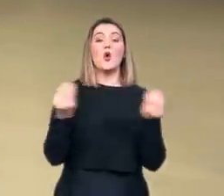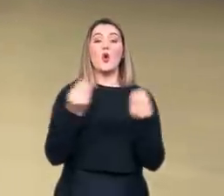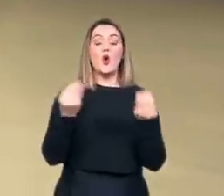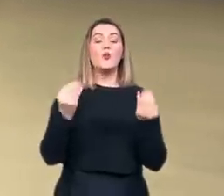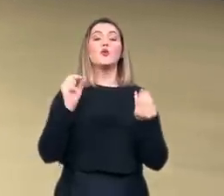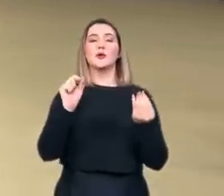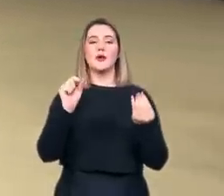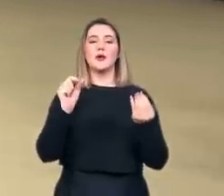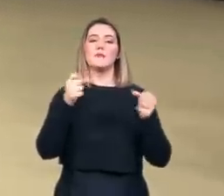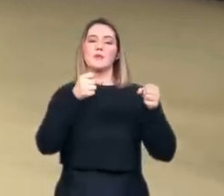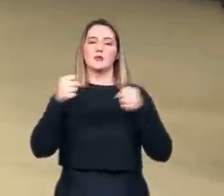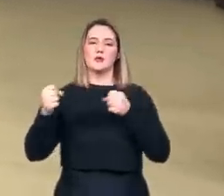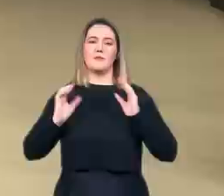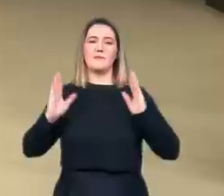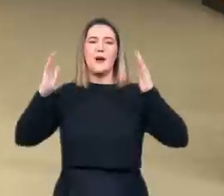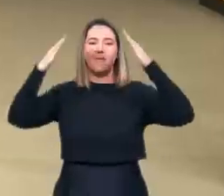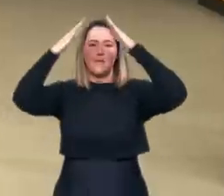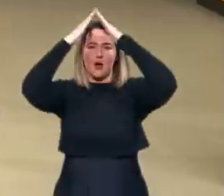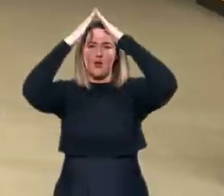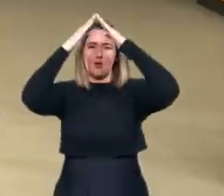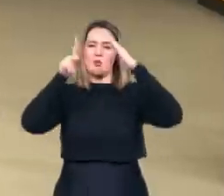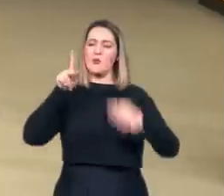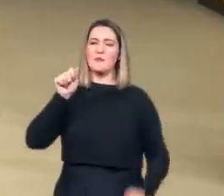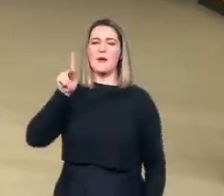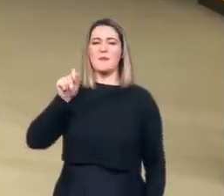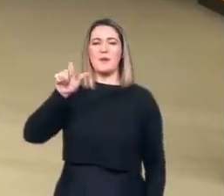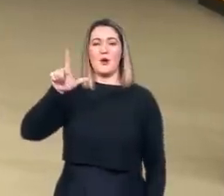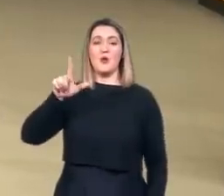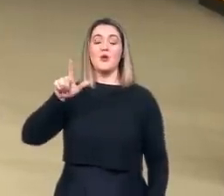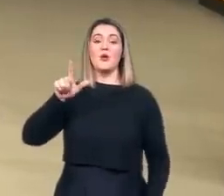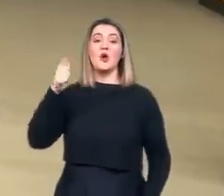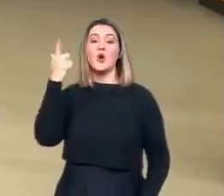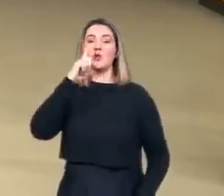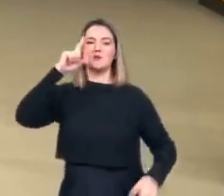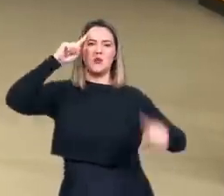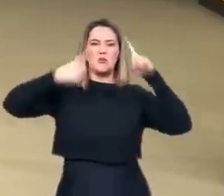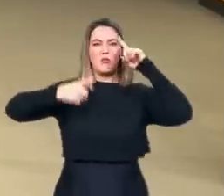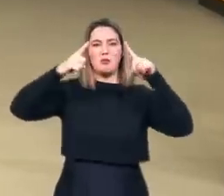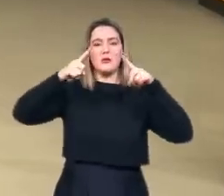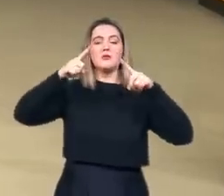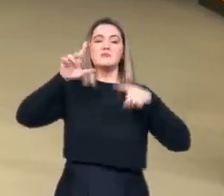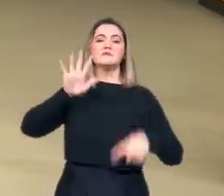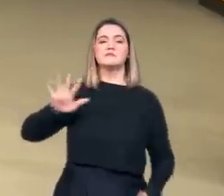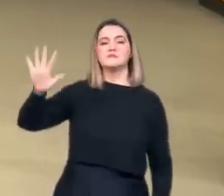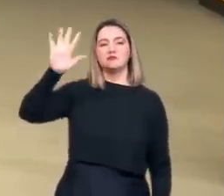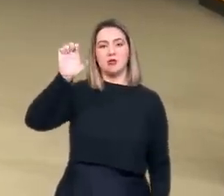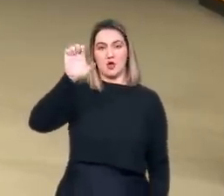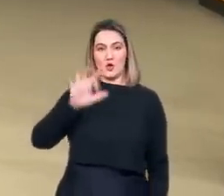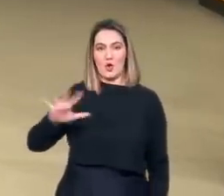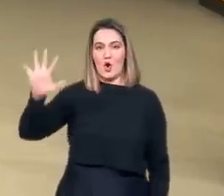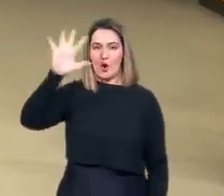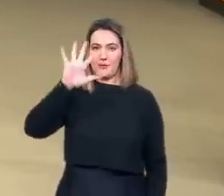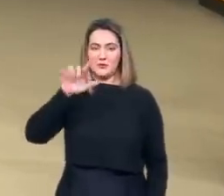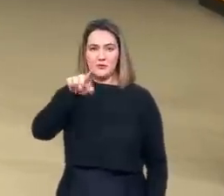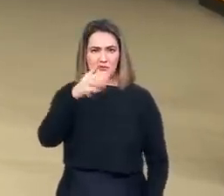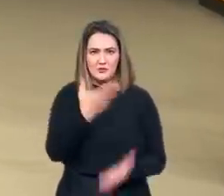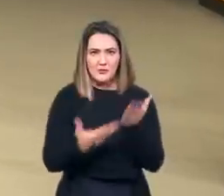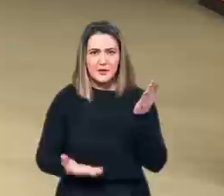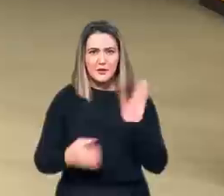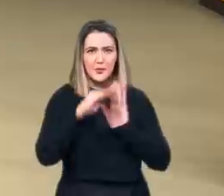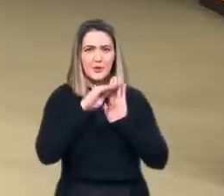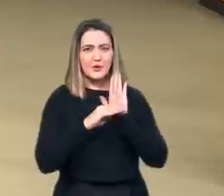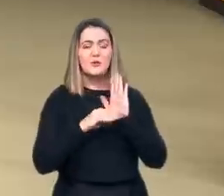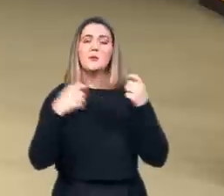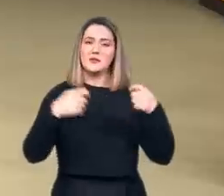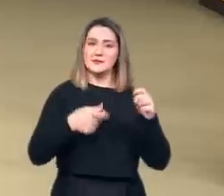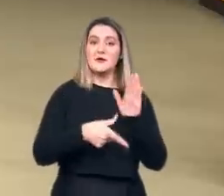Aliás, se você não assistiu aquele programa, é muito importante que você assista, porque o que eu vou dizer aqui é um complemento do que foi dito no